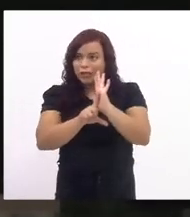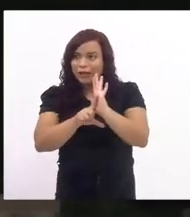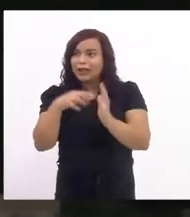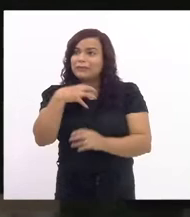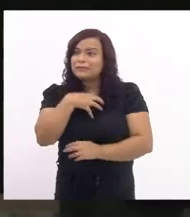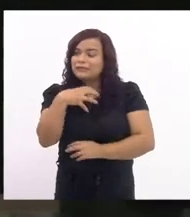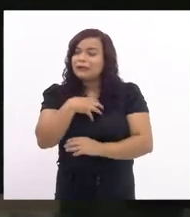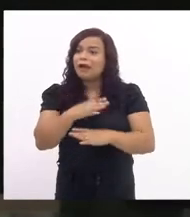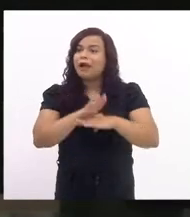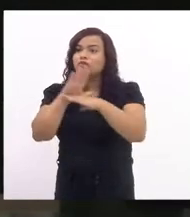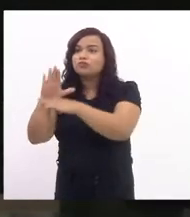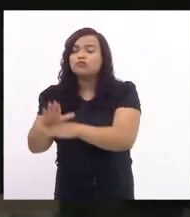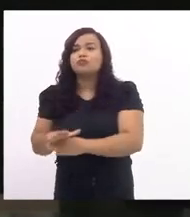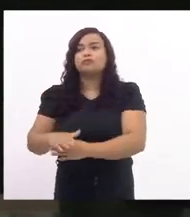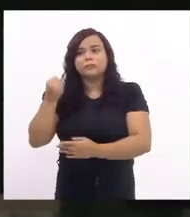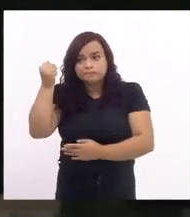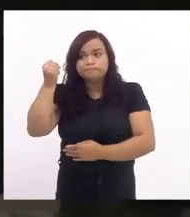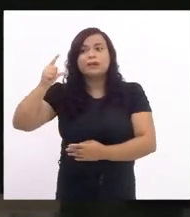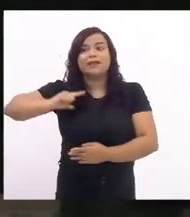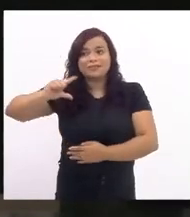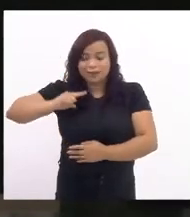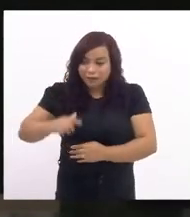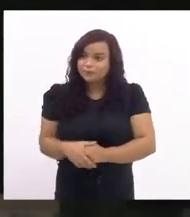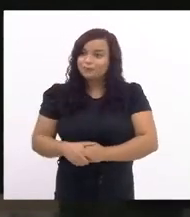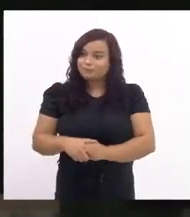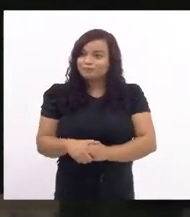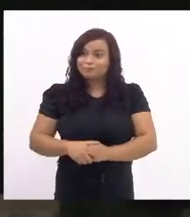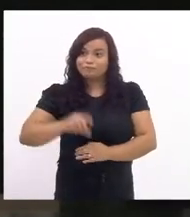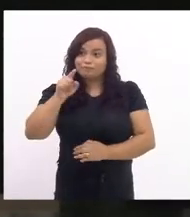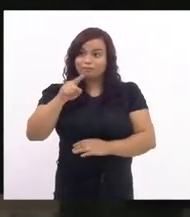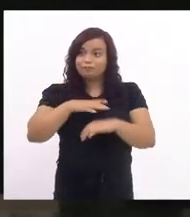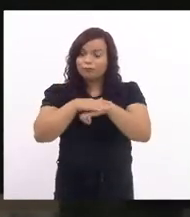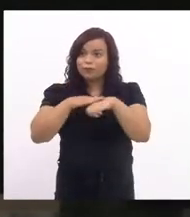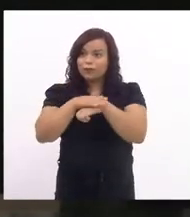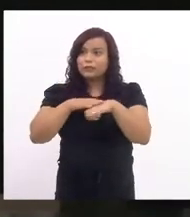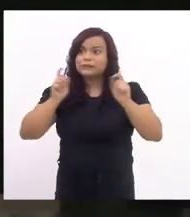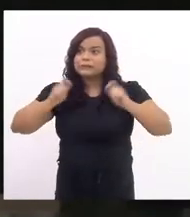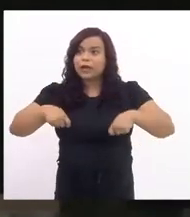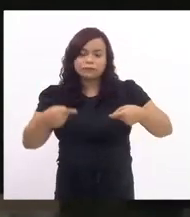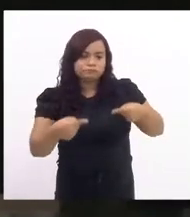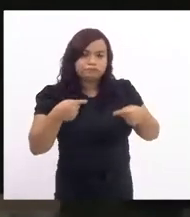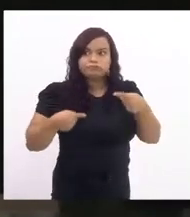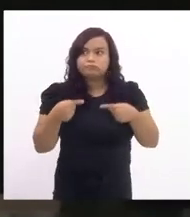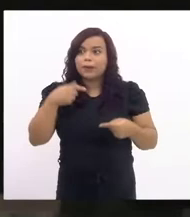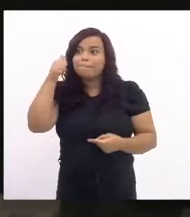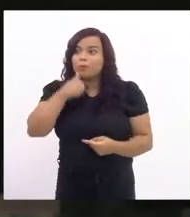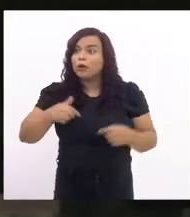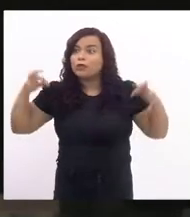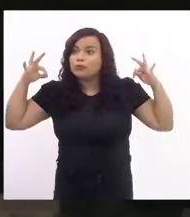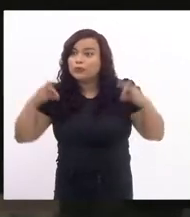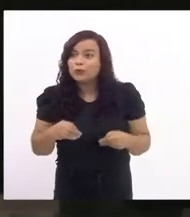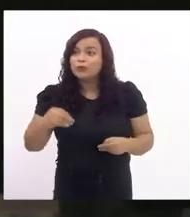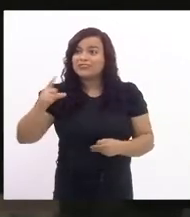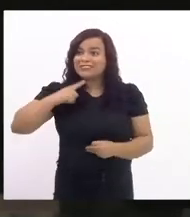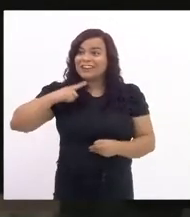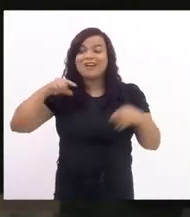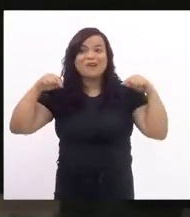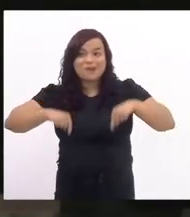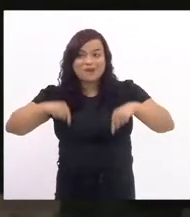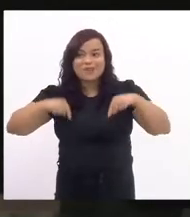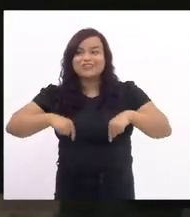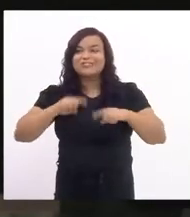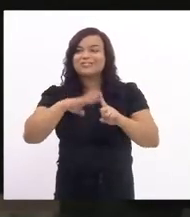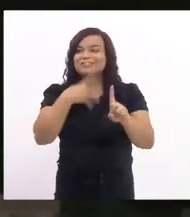ela se ele ele dialoga deputada Mônica com todas essas mulheres que nós hoje estamos